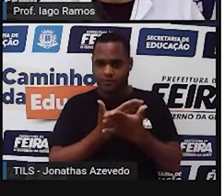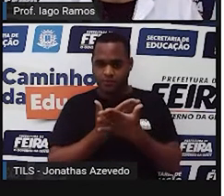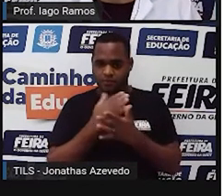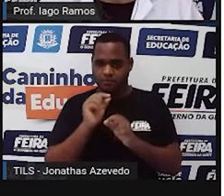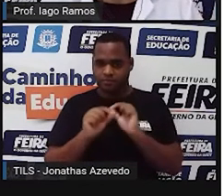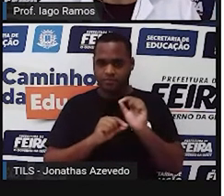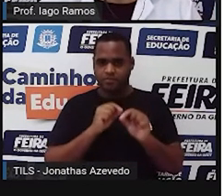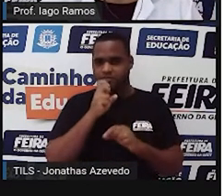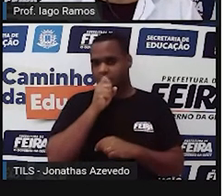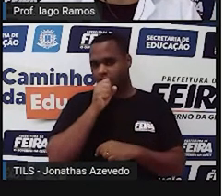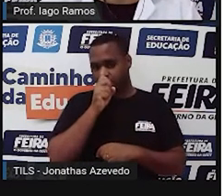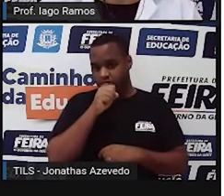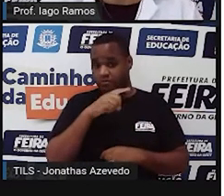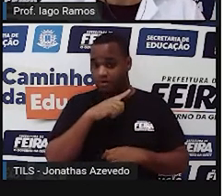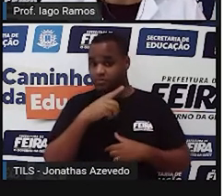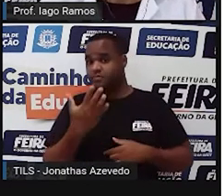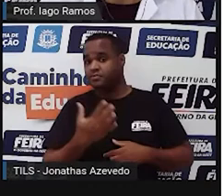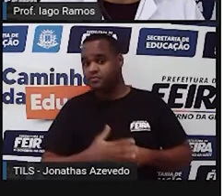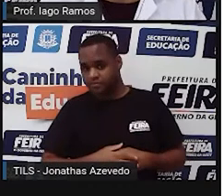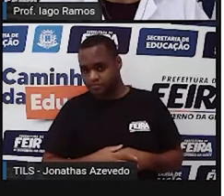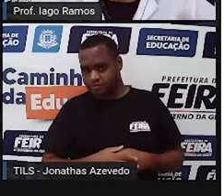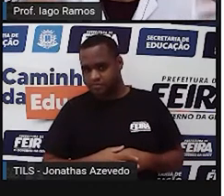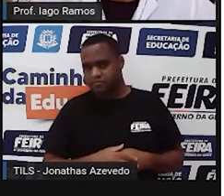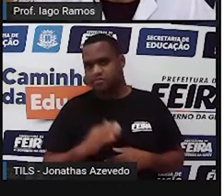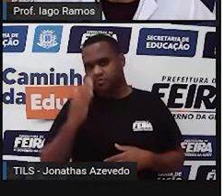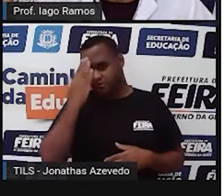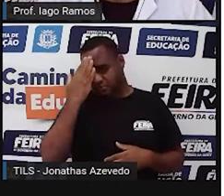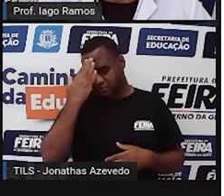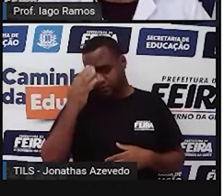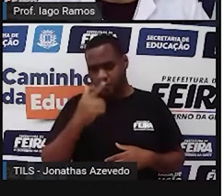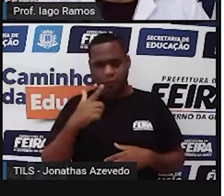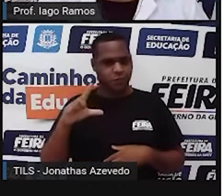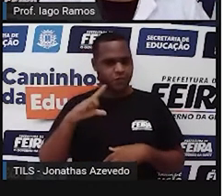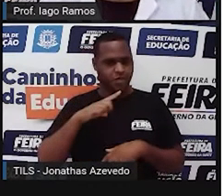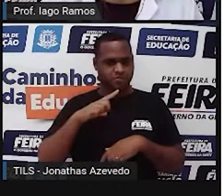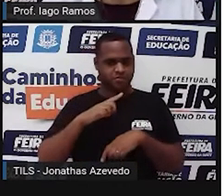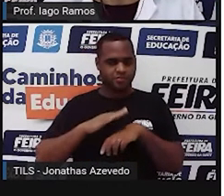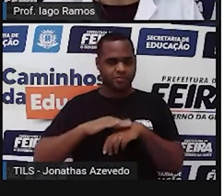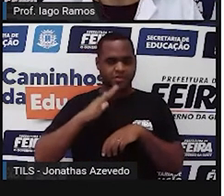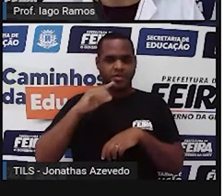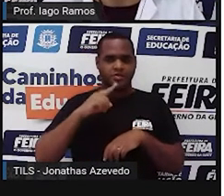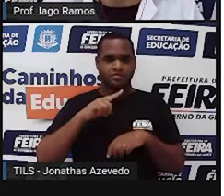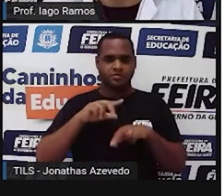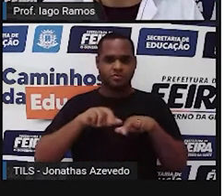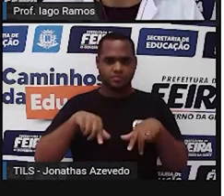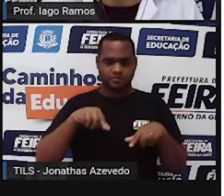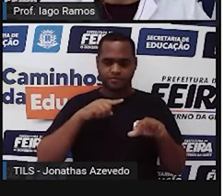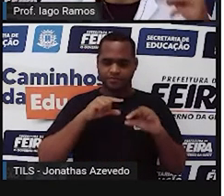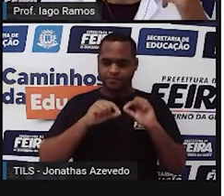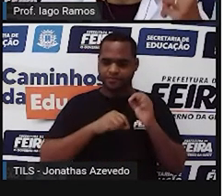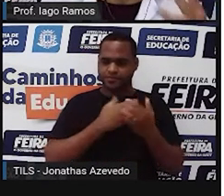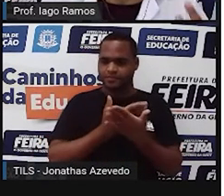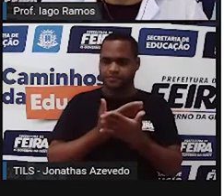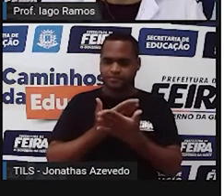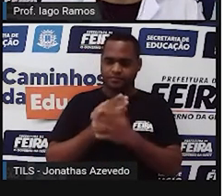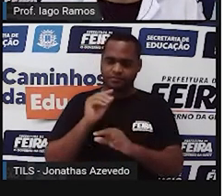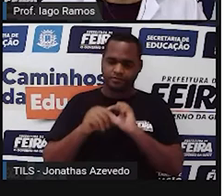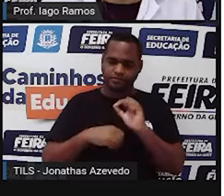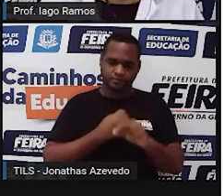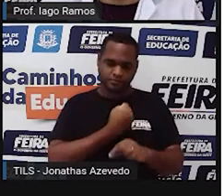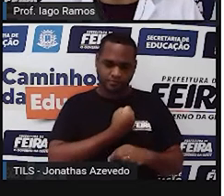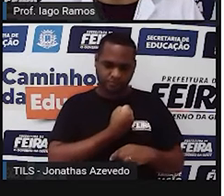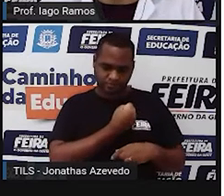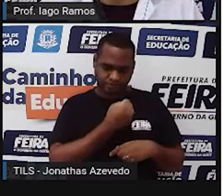2 em laranja? Você sabe a maioria das coisas que a gente estudou, o número 3